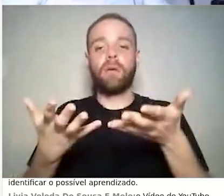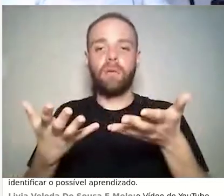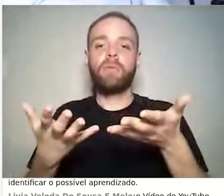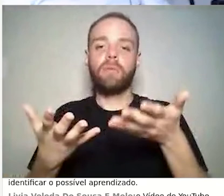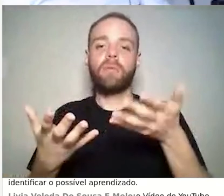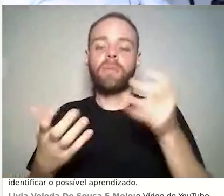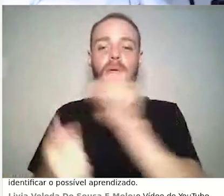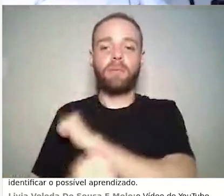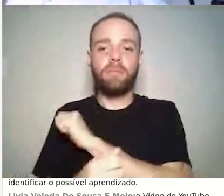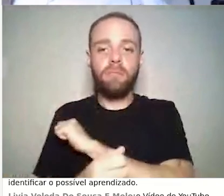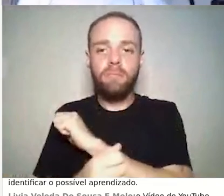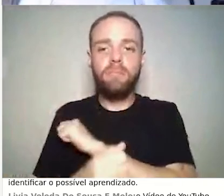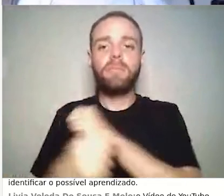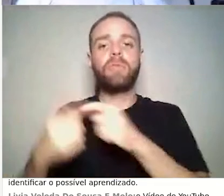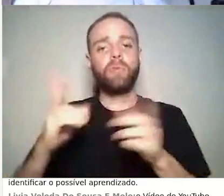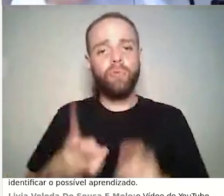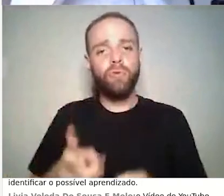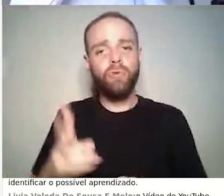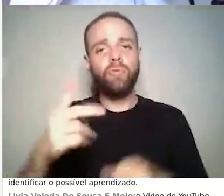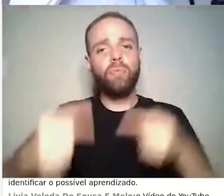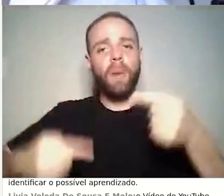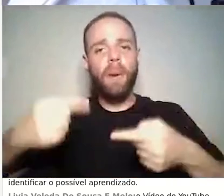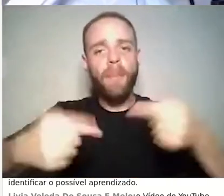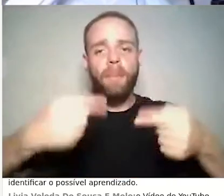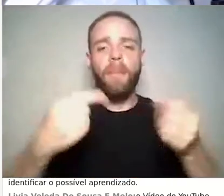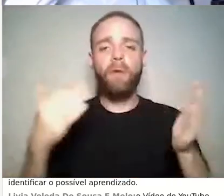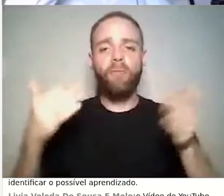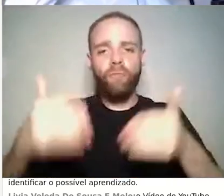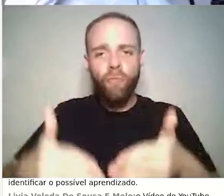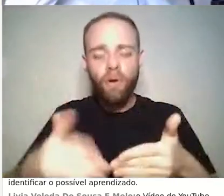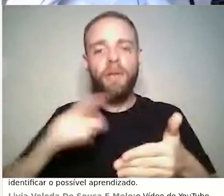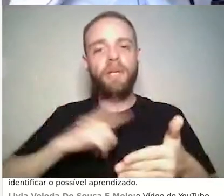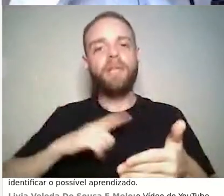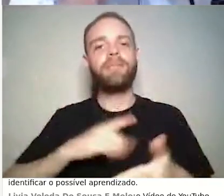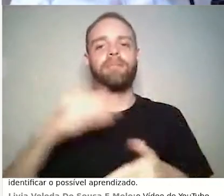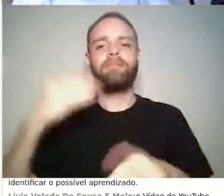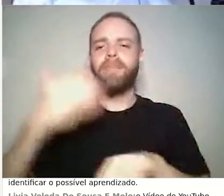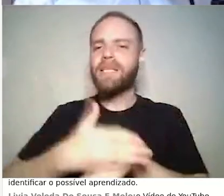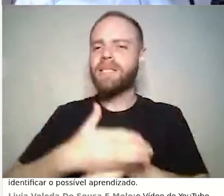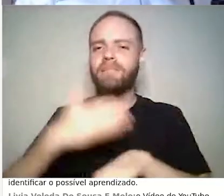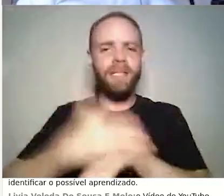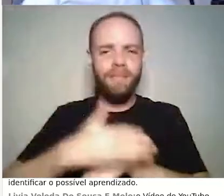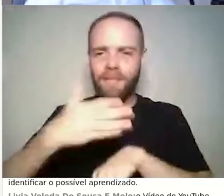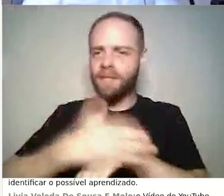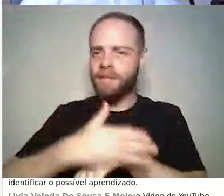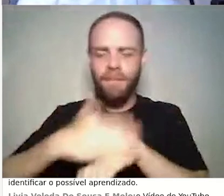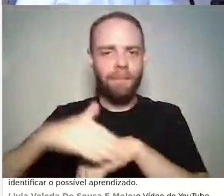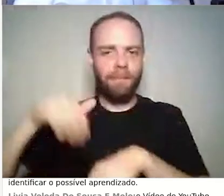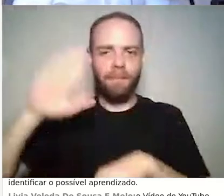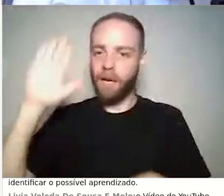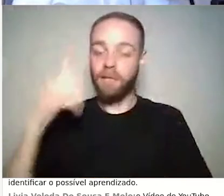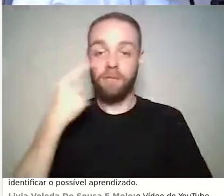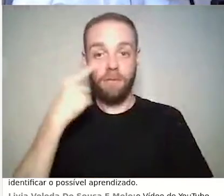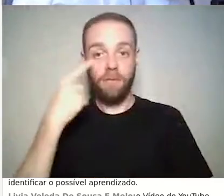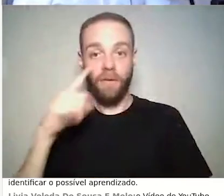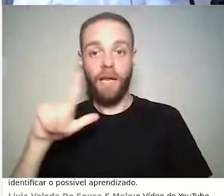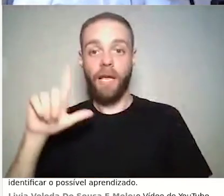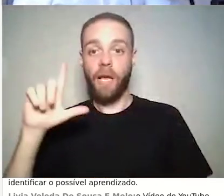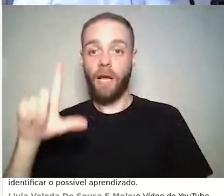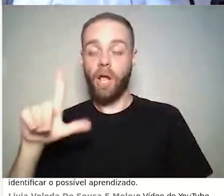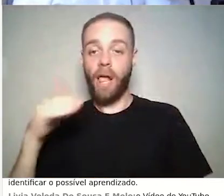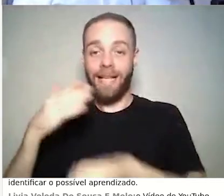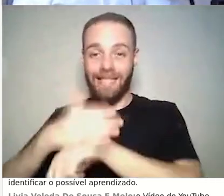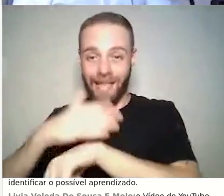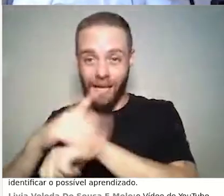continuarem discutindo no fórum, isso gera mais participação. Então, se vocês olharem o próprio log de vocês enquanto